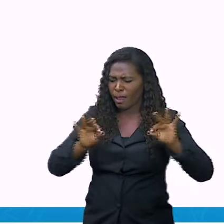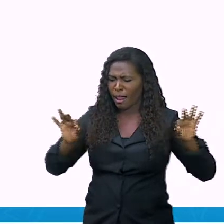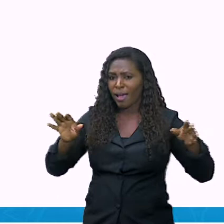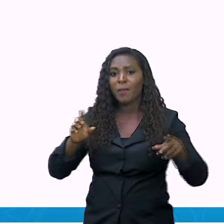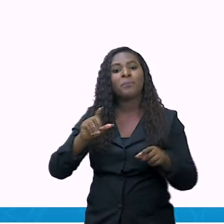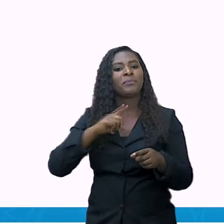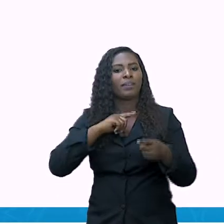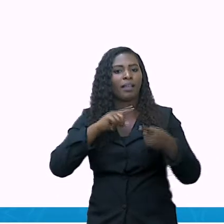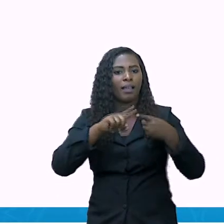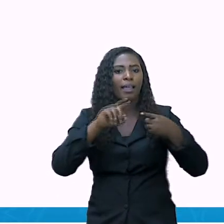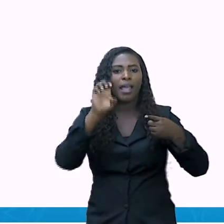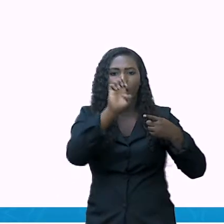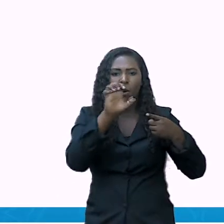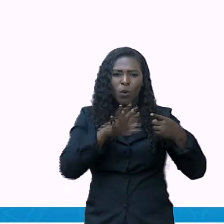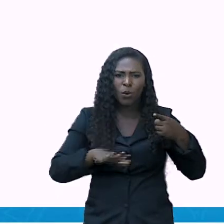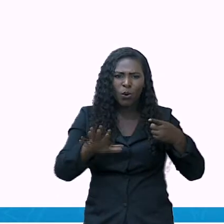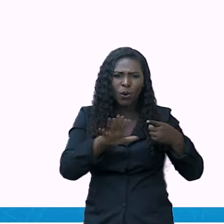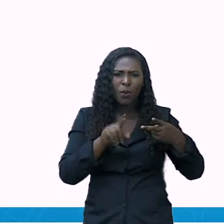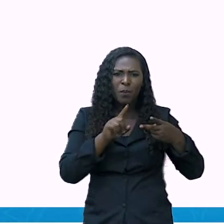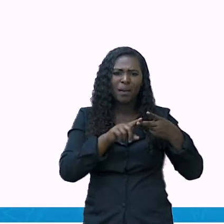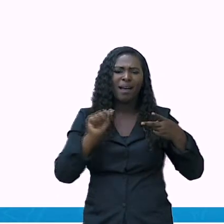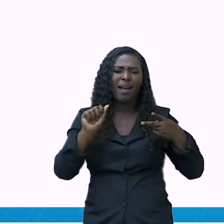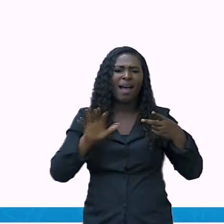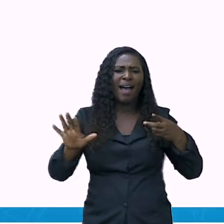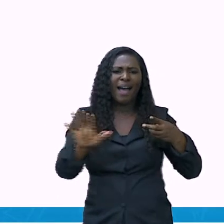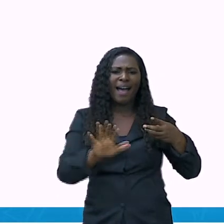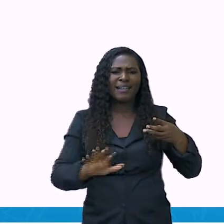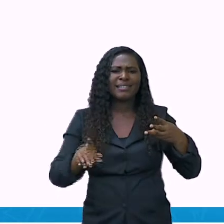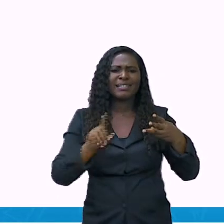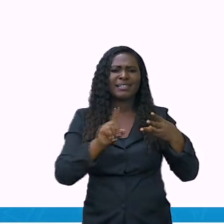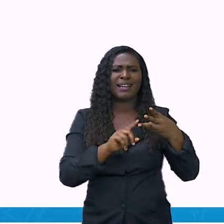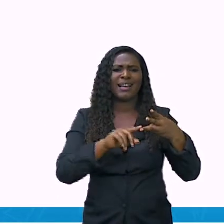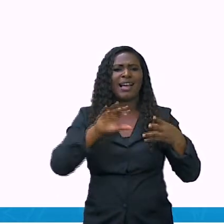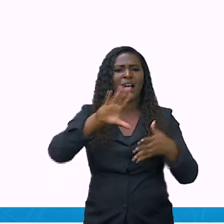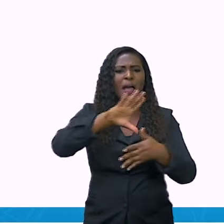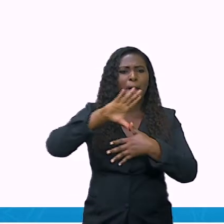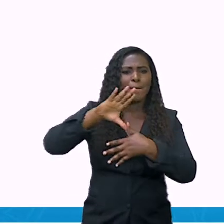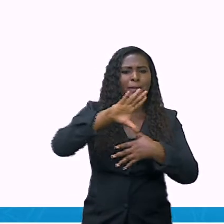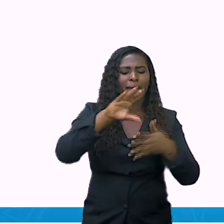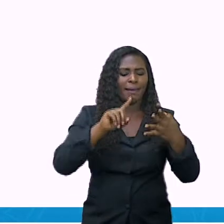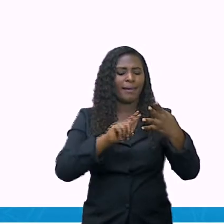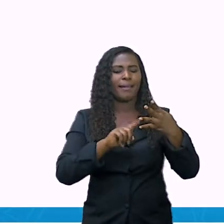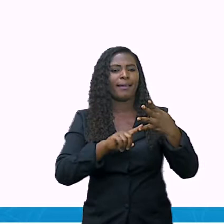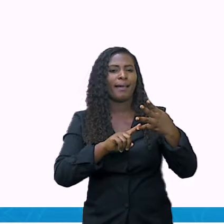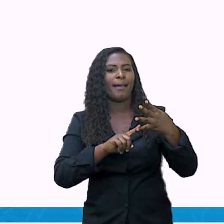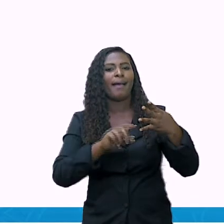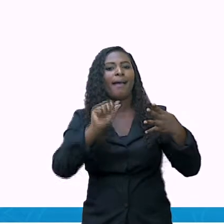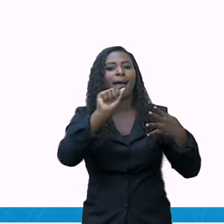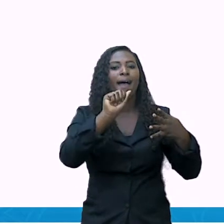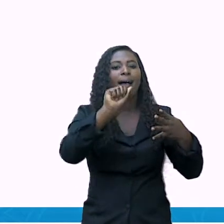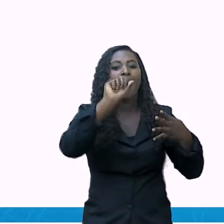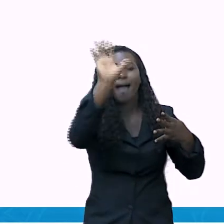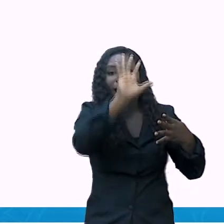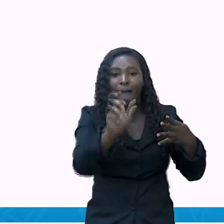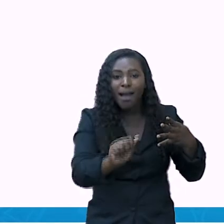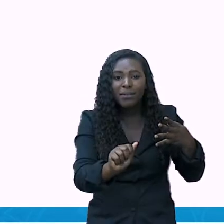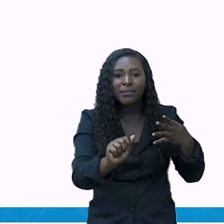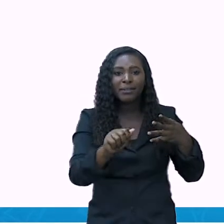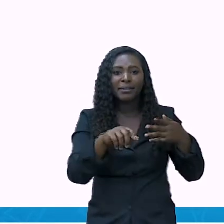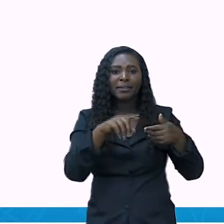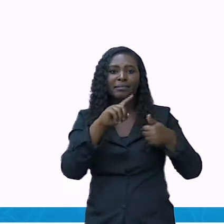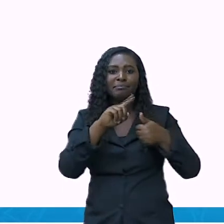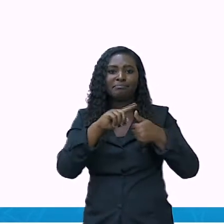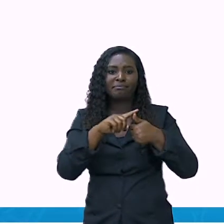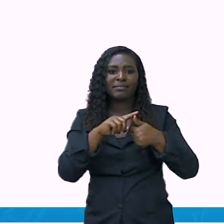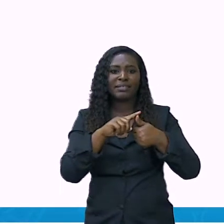a Europa e o menor deles a Oceania. Mas nós vamos trabalhar um pouquinho esses contrastes. Nós vamos